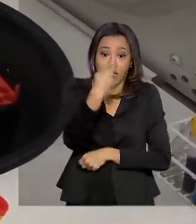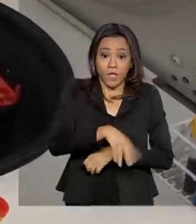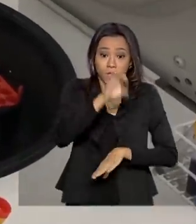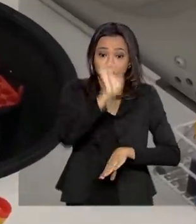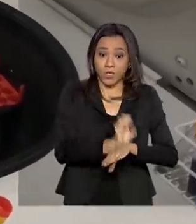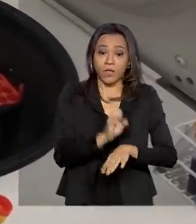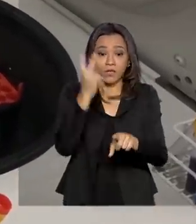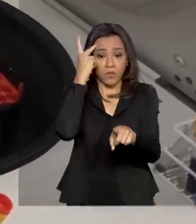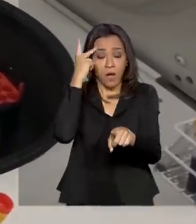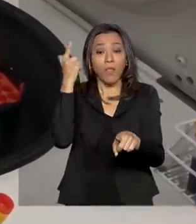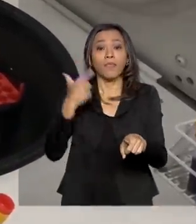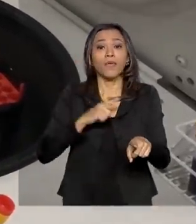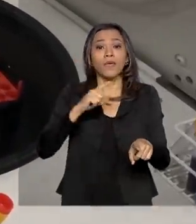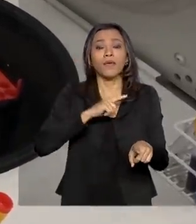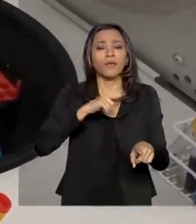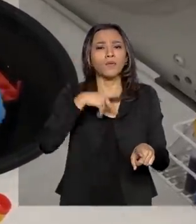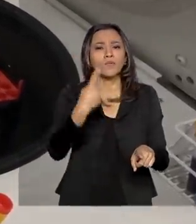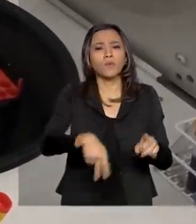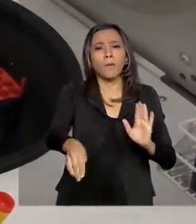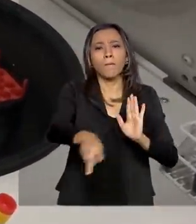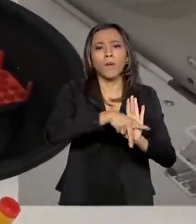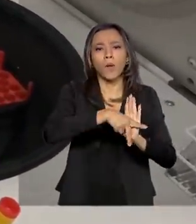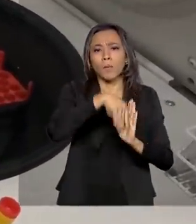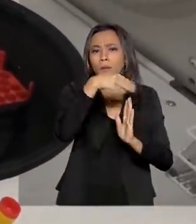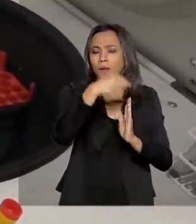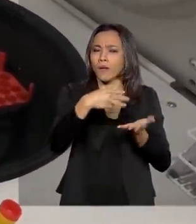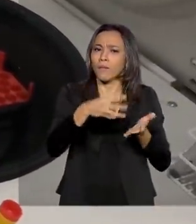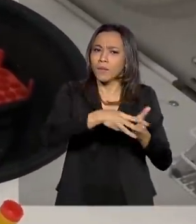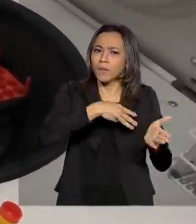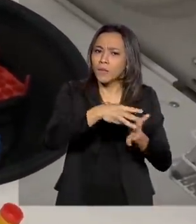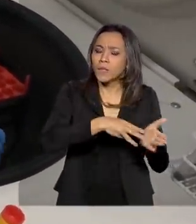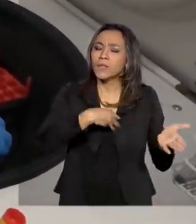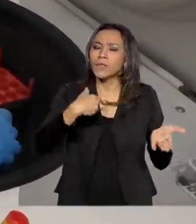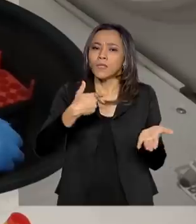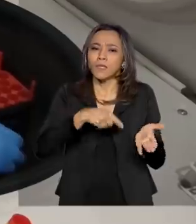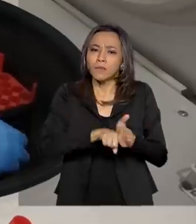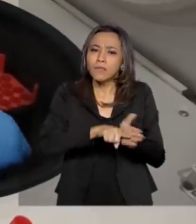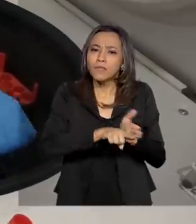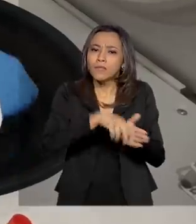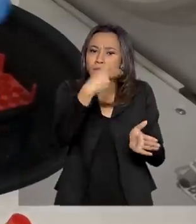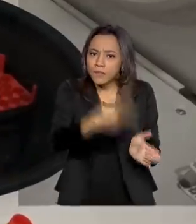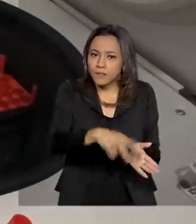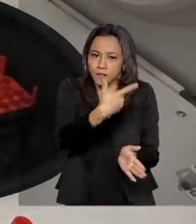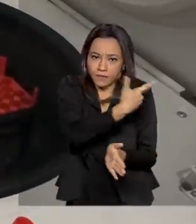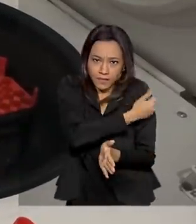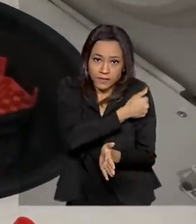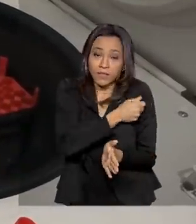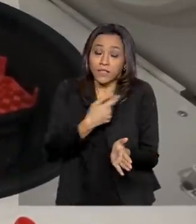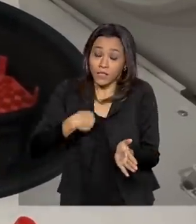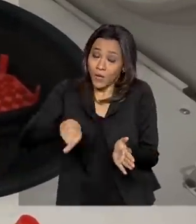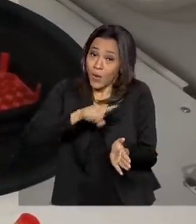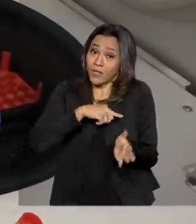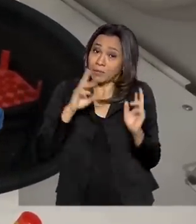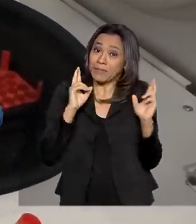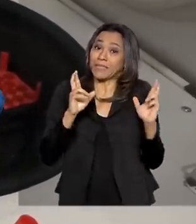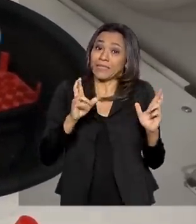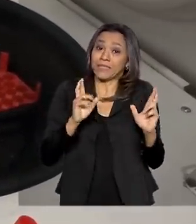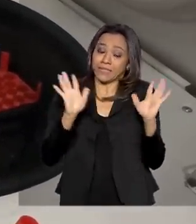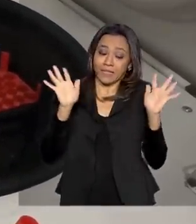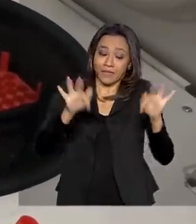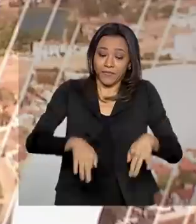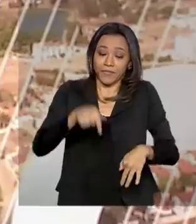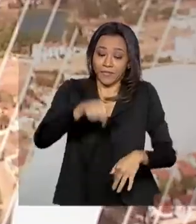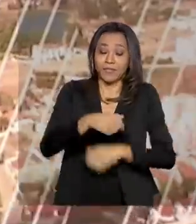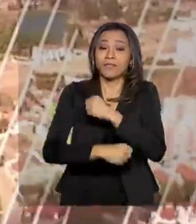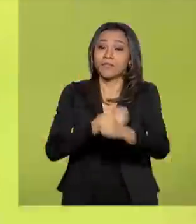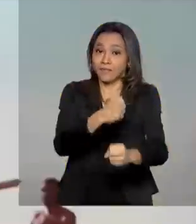programa próprio de desenvolvimento de uma vacina e nós estamos muito otimistas em que teremos essa vacina até o final desse